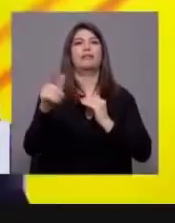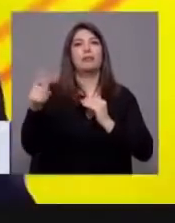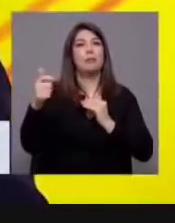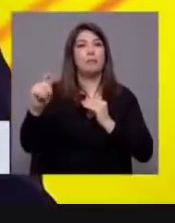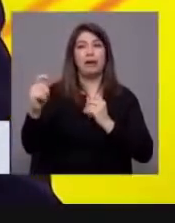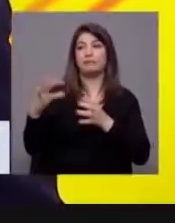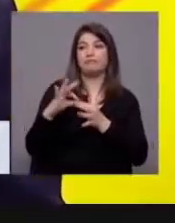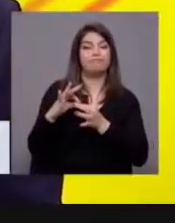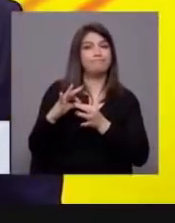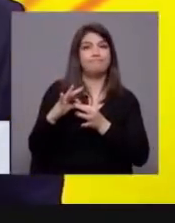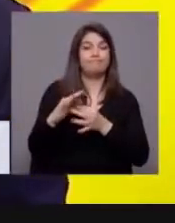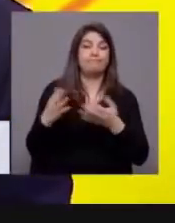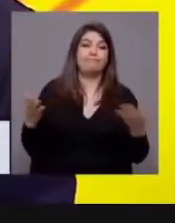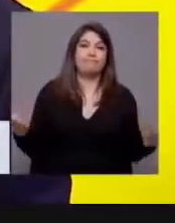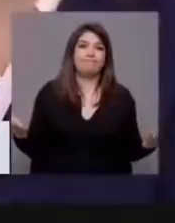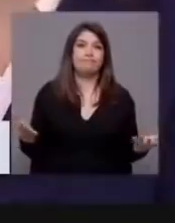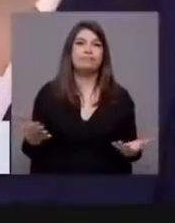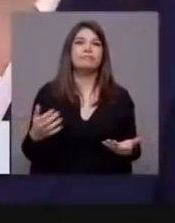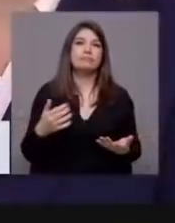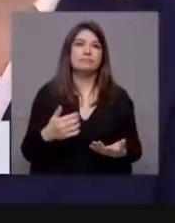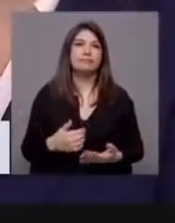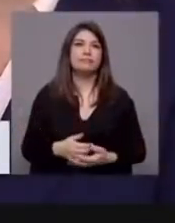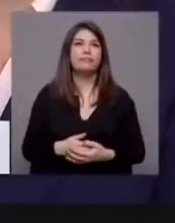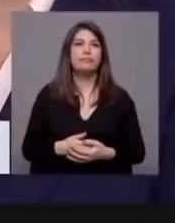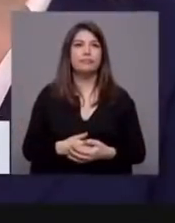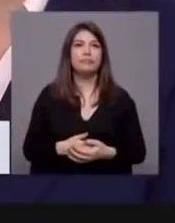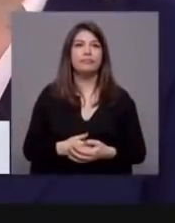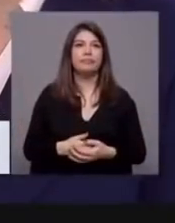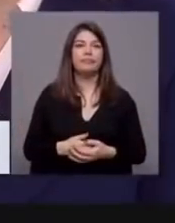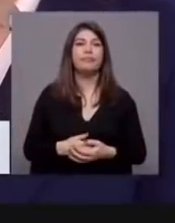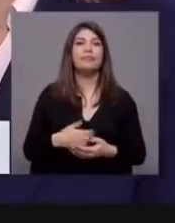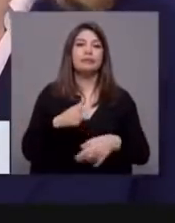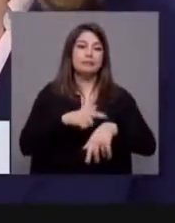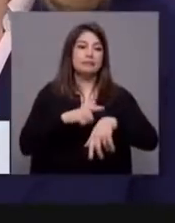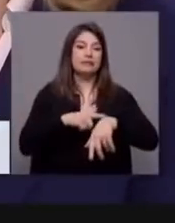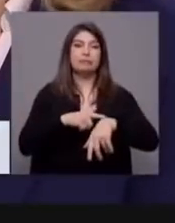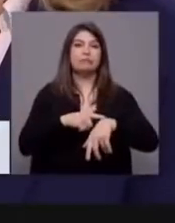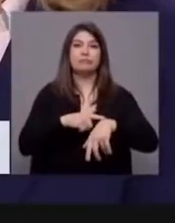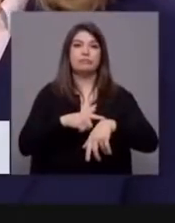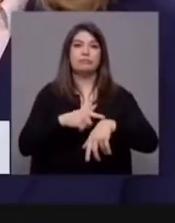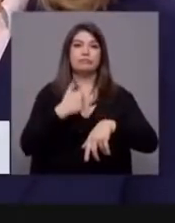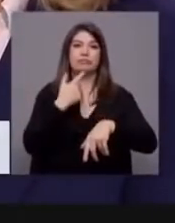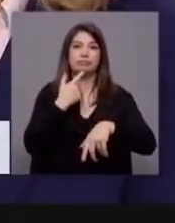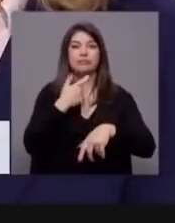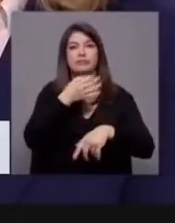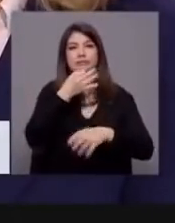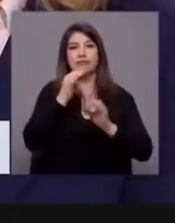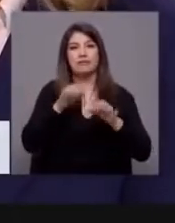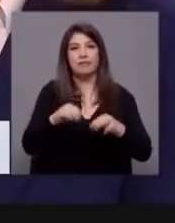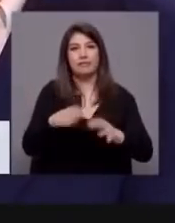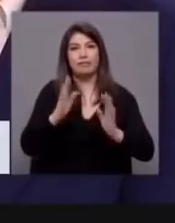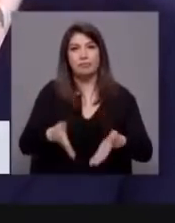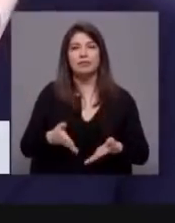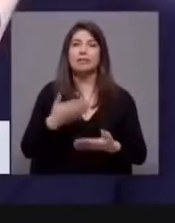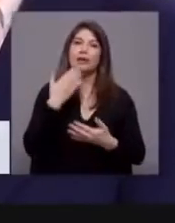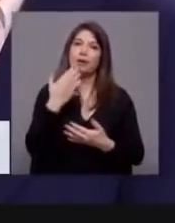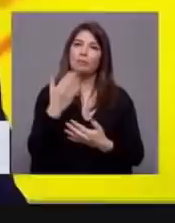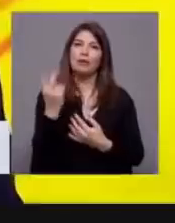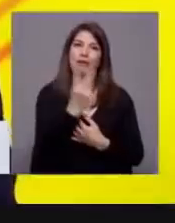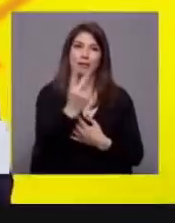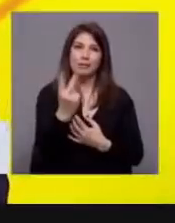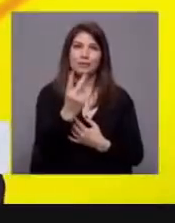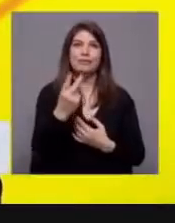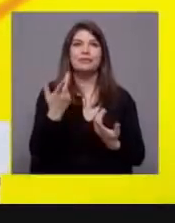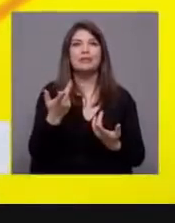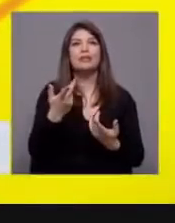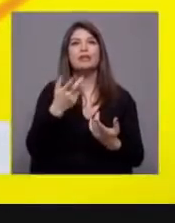Martins, já ultrapassámos o nosso tempo até... Portou a palavra ao Costa. despeço desculpa, tenho mesmo que terminar. Ah, pede desculpa. Opa, o Ventura não pede-se tudo